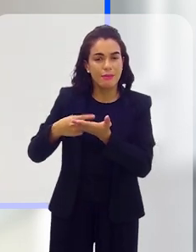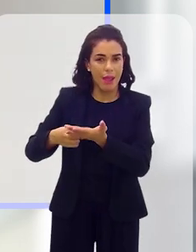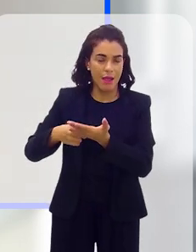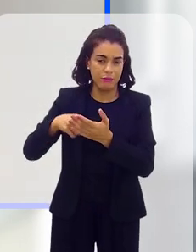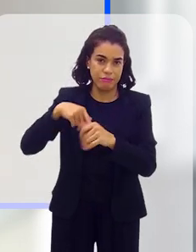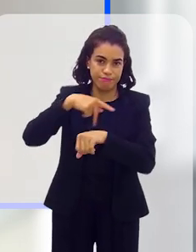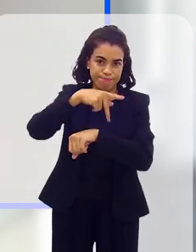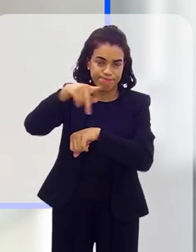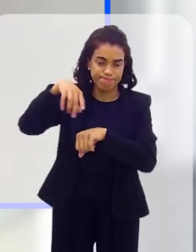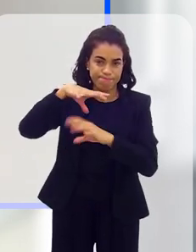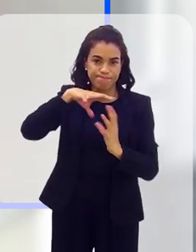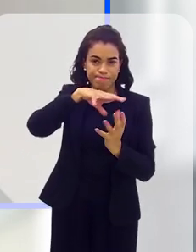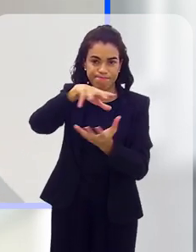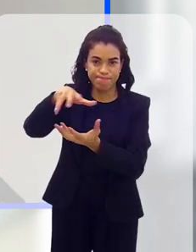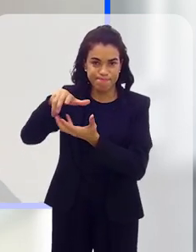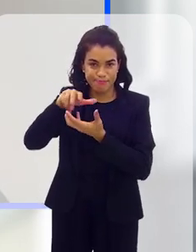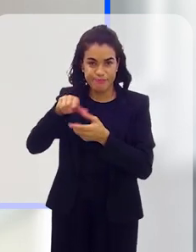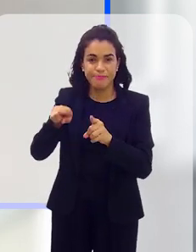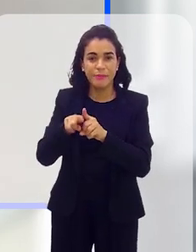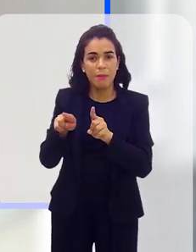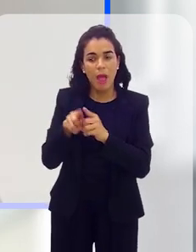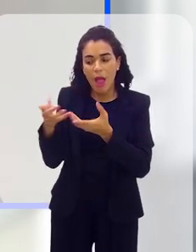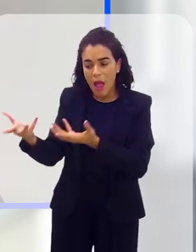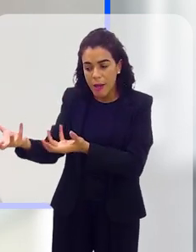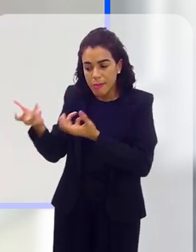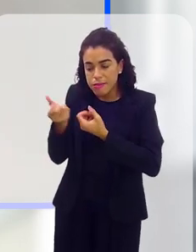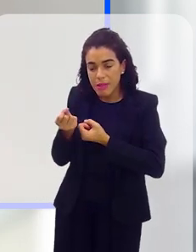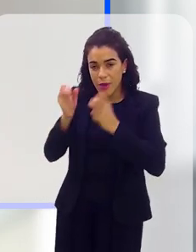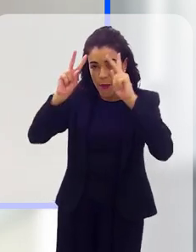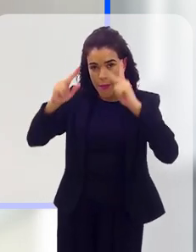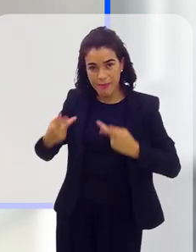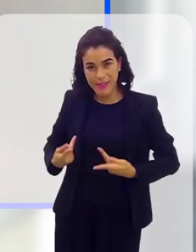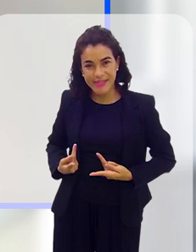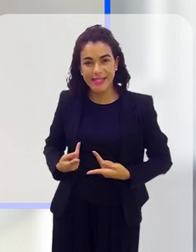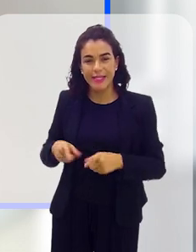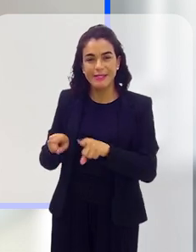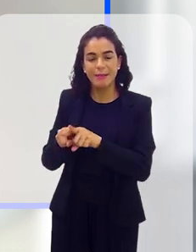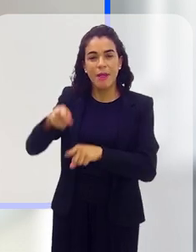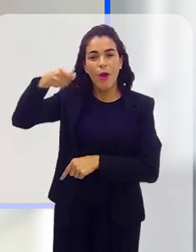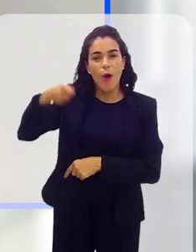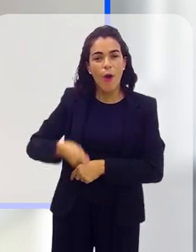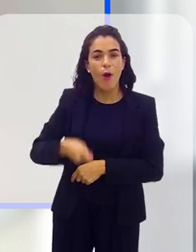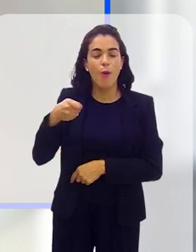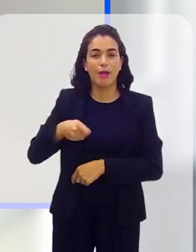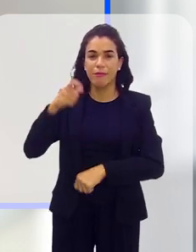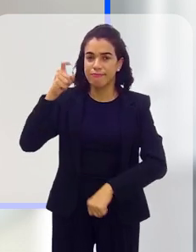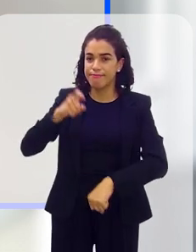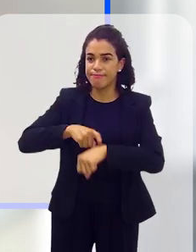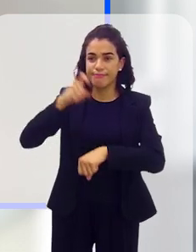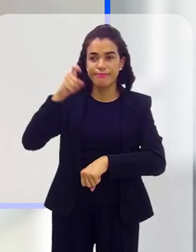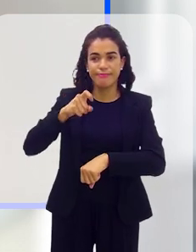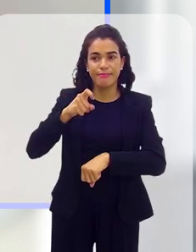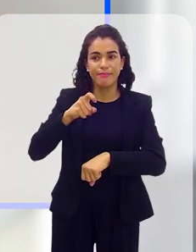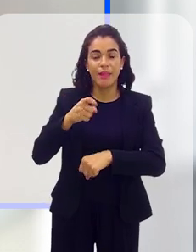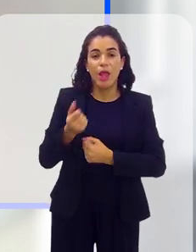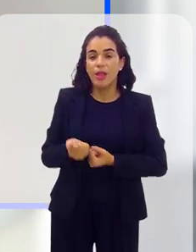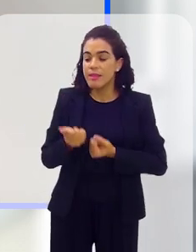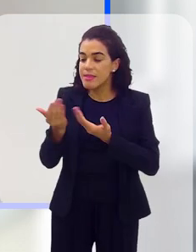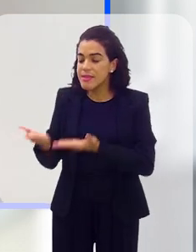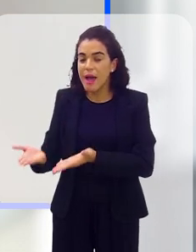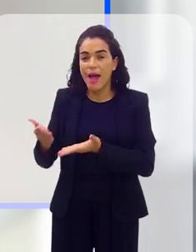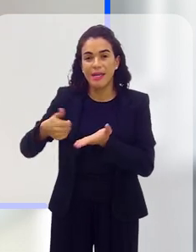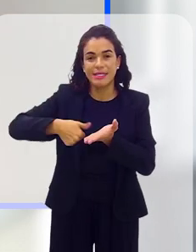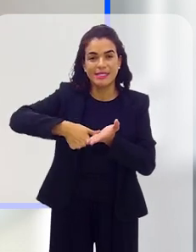tratados internacionais, ele recepciona de modo humanitário esses trabalhadores e é obrigado a, imediatamente,